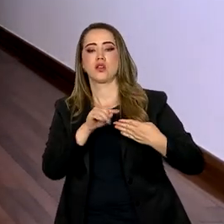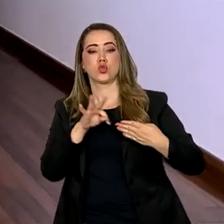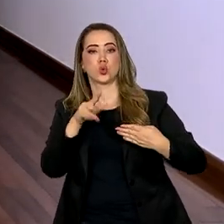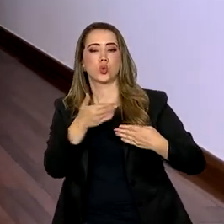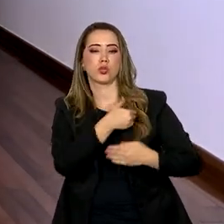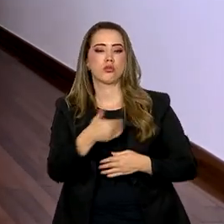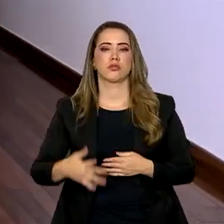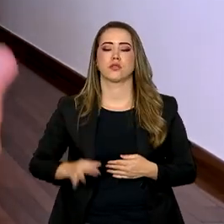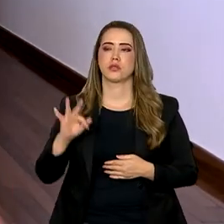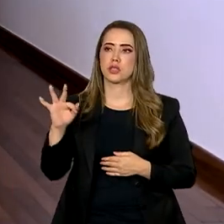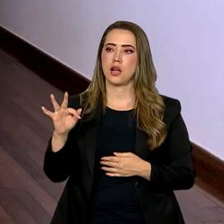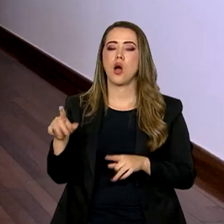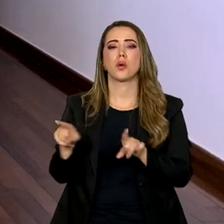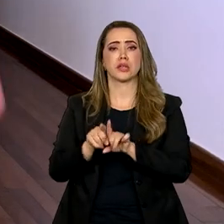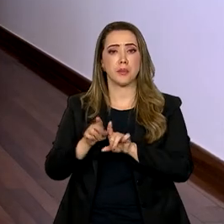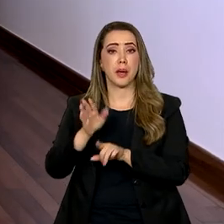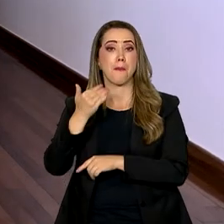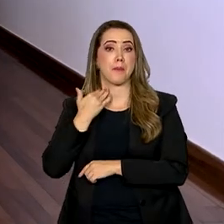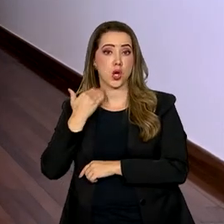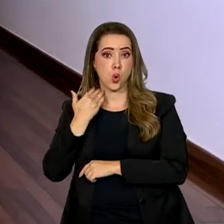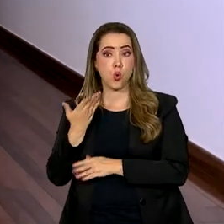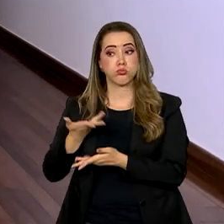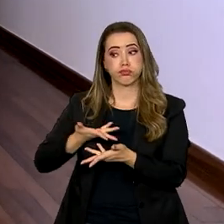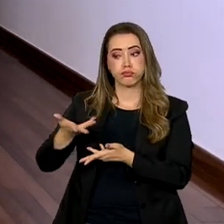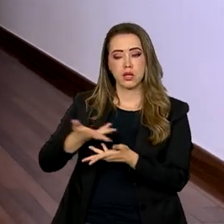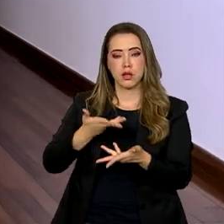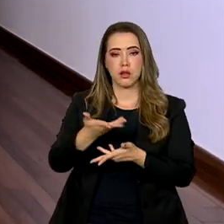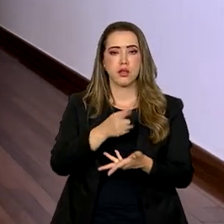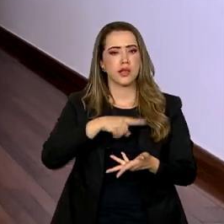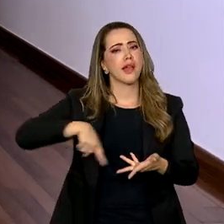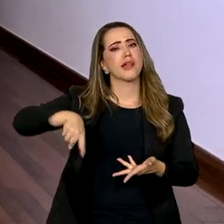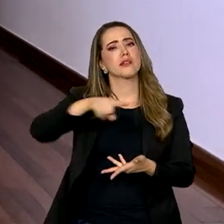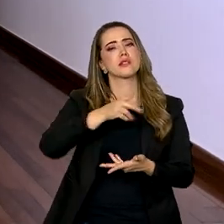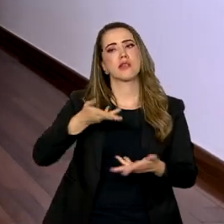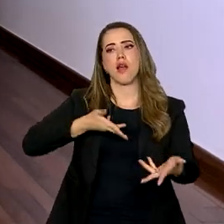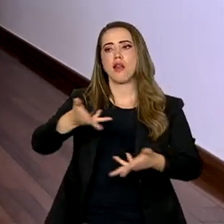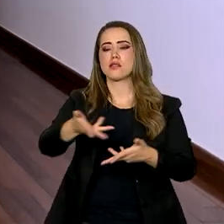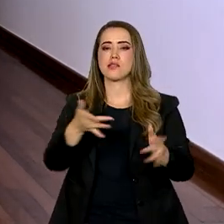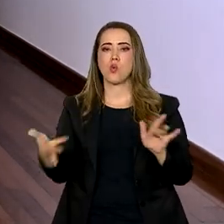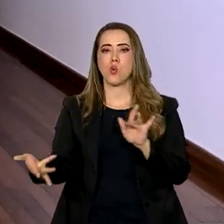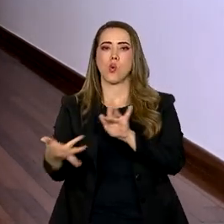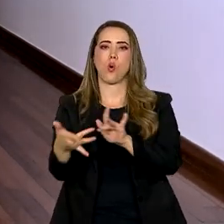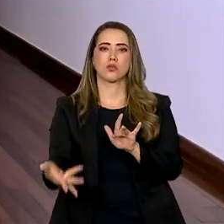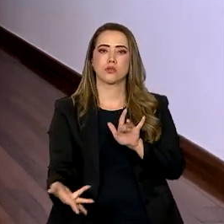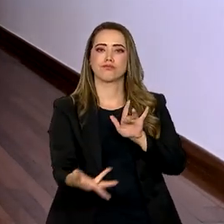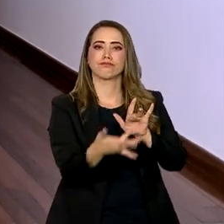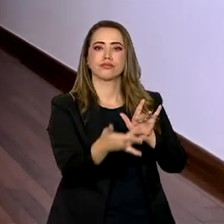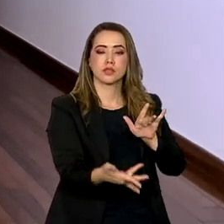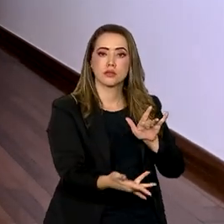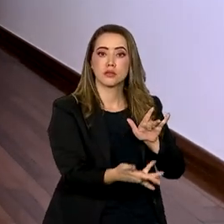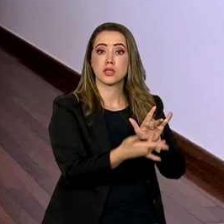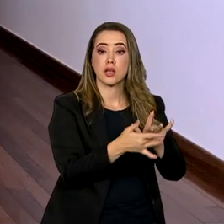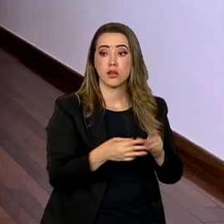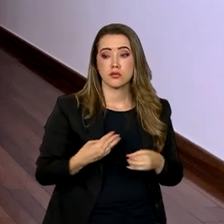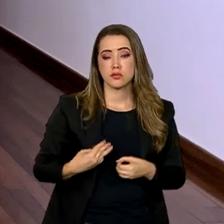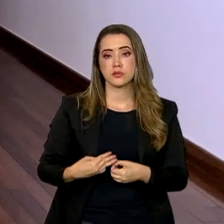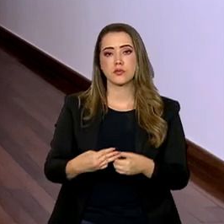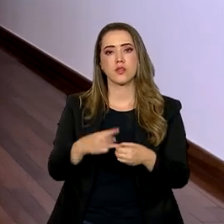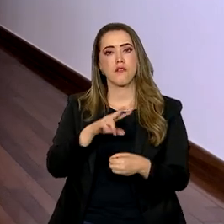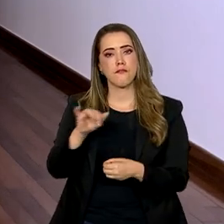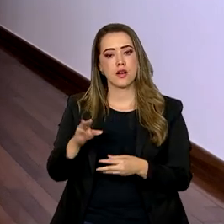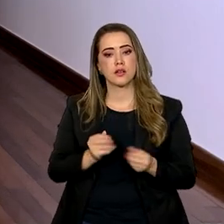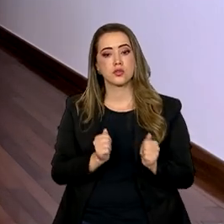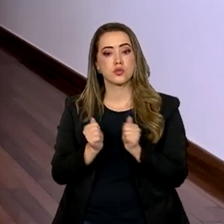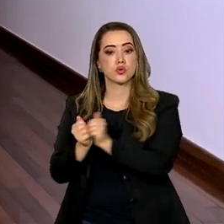federal, os bancos, necessariamente aqueles que fazem a relação com os municípios, que fazem os contratos, convênios, estarão